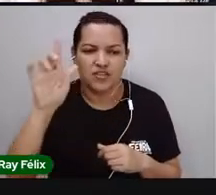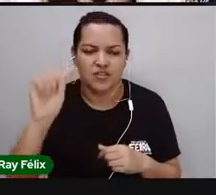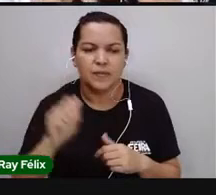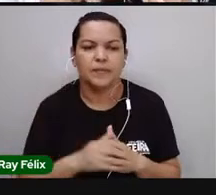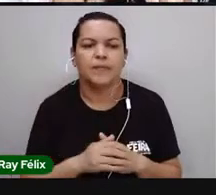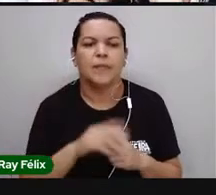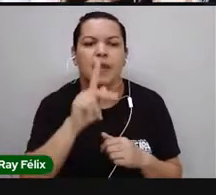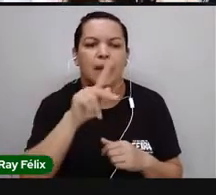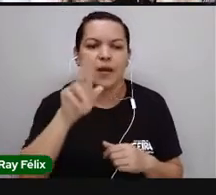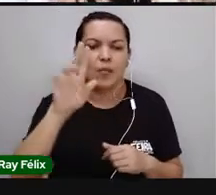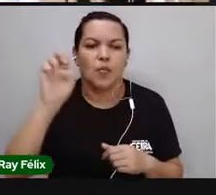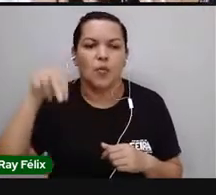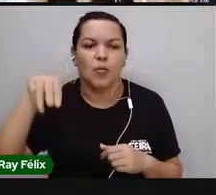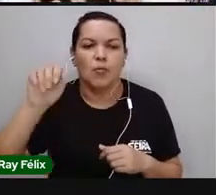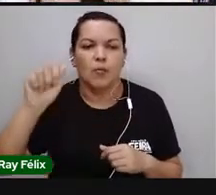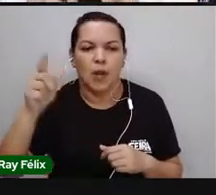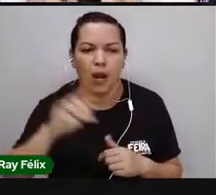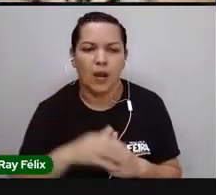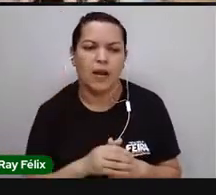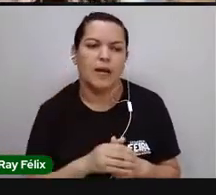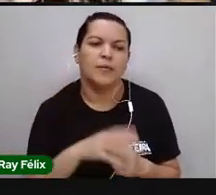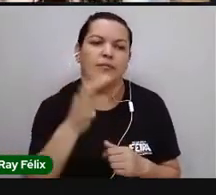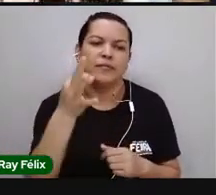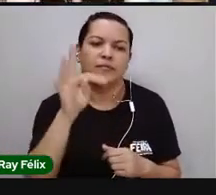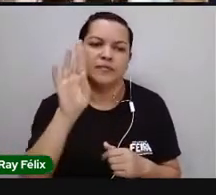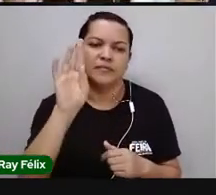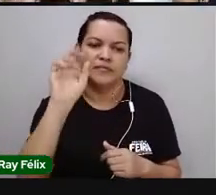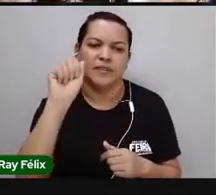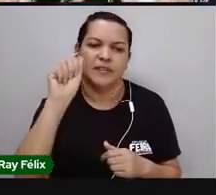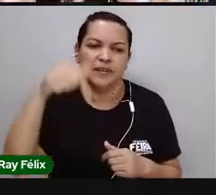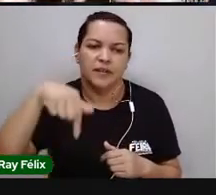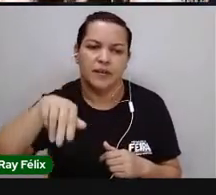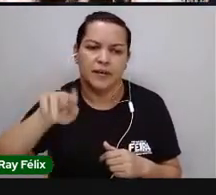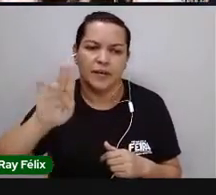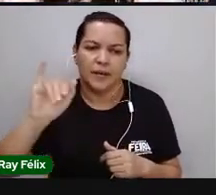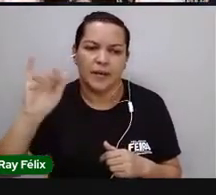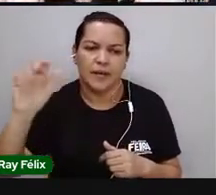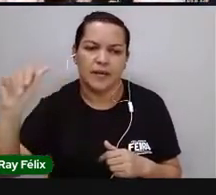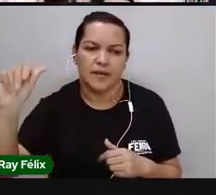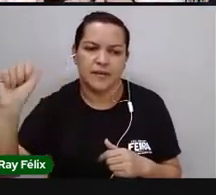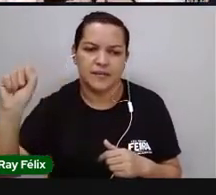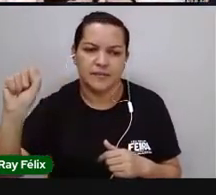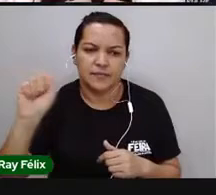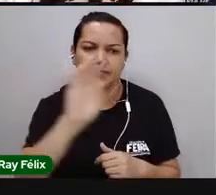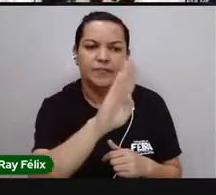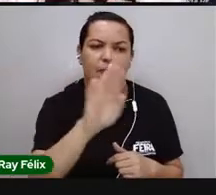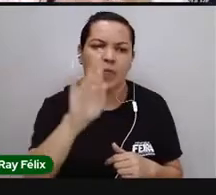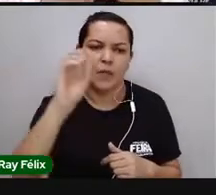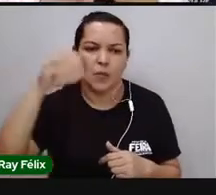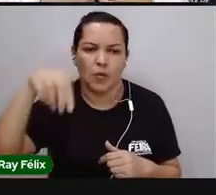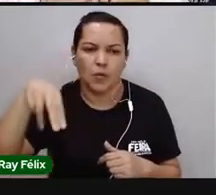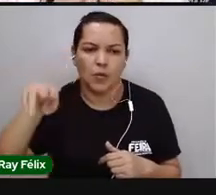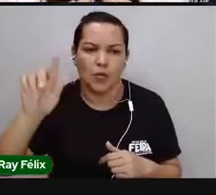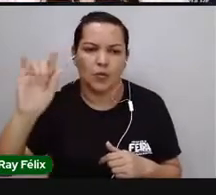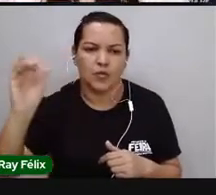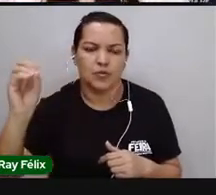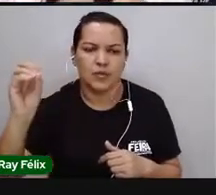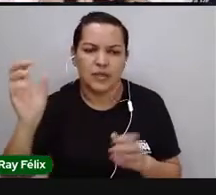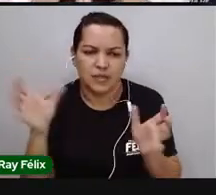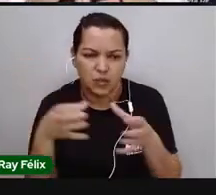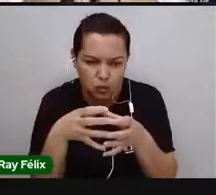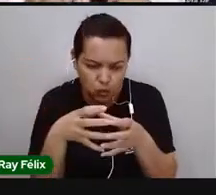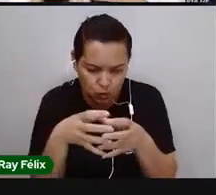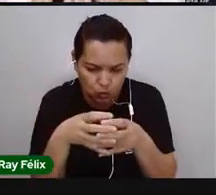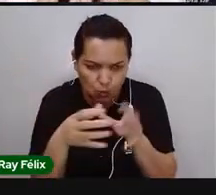pulmão, traqueia, brônquios. Então, esse conjunto de órgãos que fazem parte do nosso